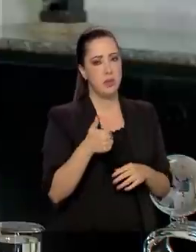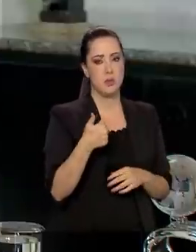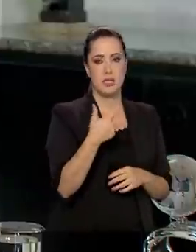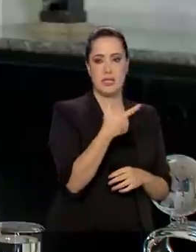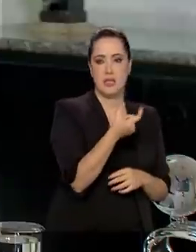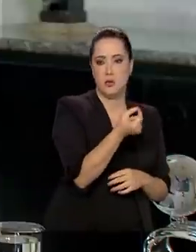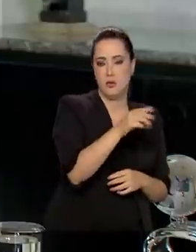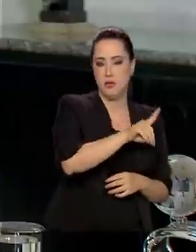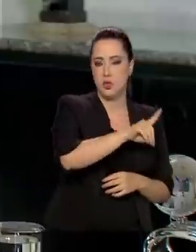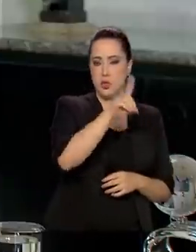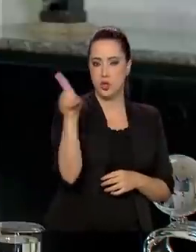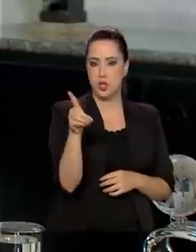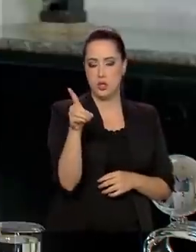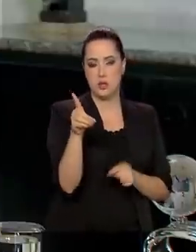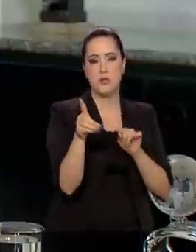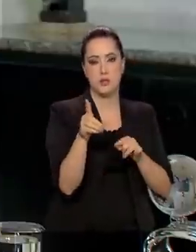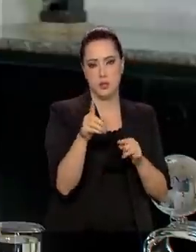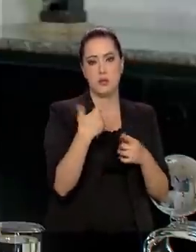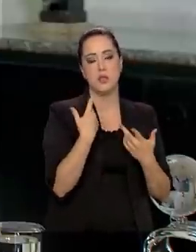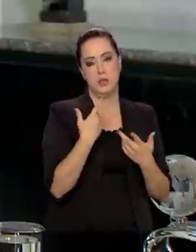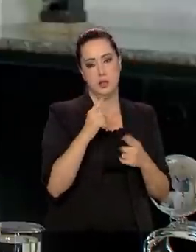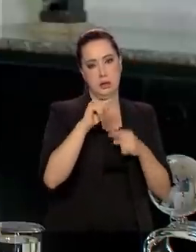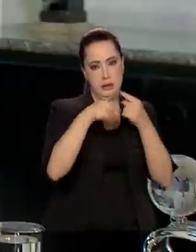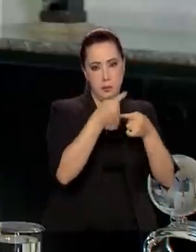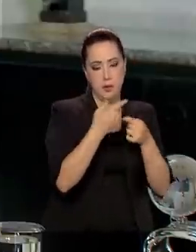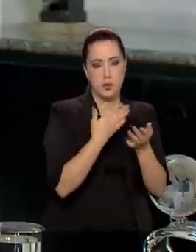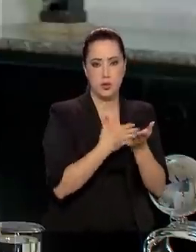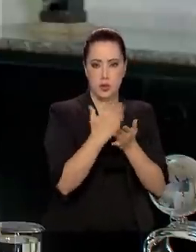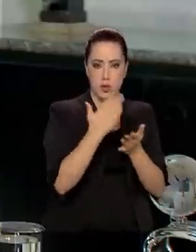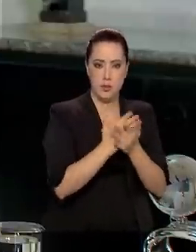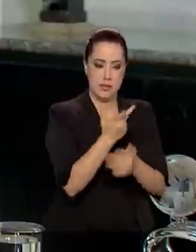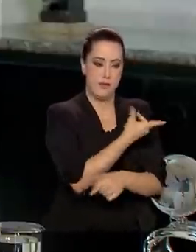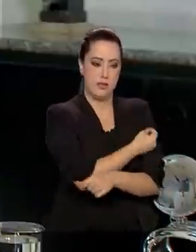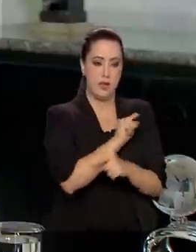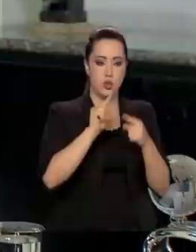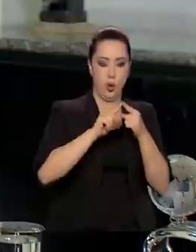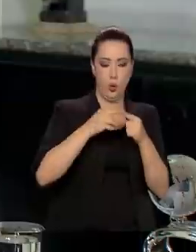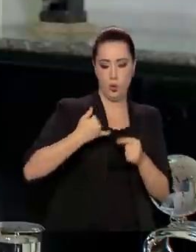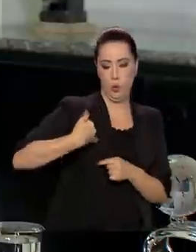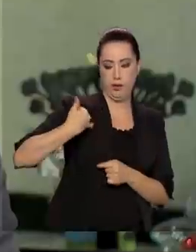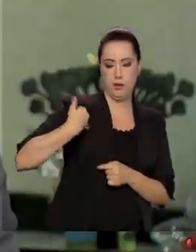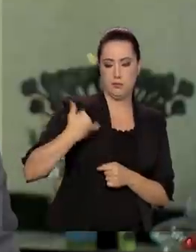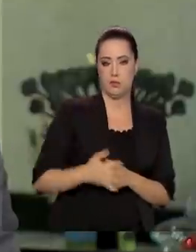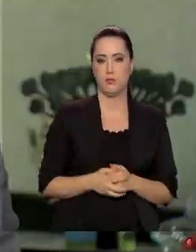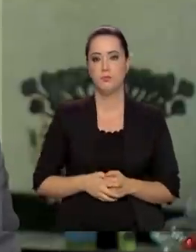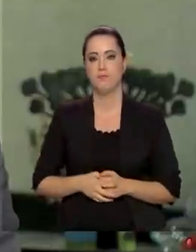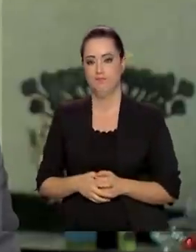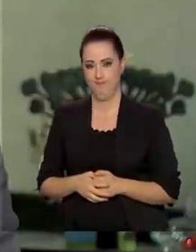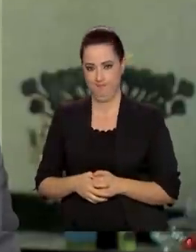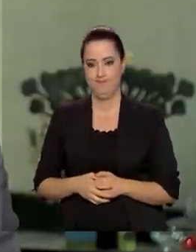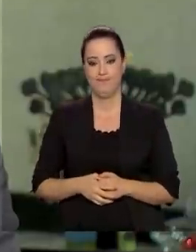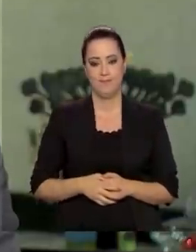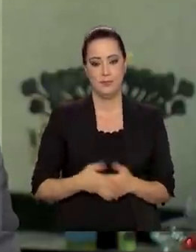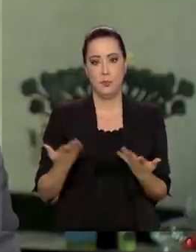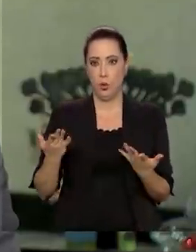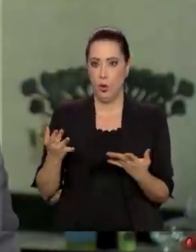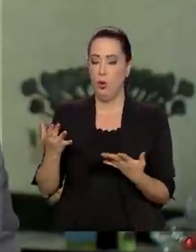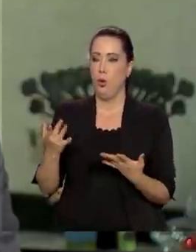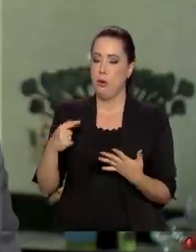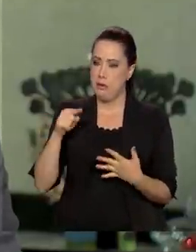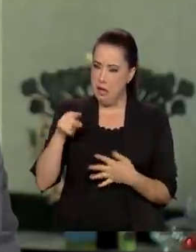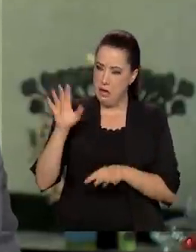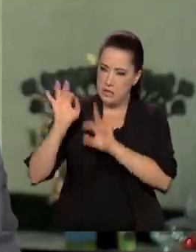a partir dali, a gente já está vacinando com relação à idade. Perfeito. O plano, ele